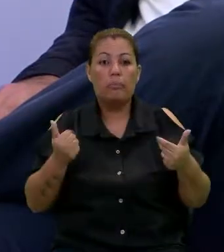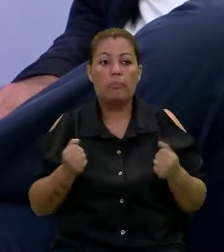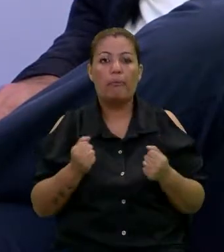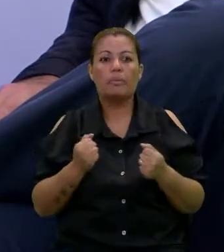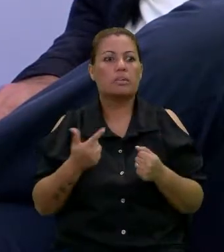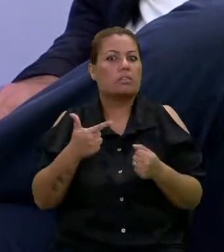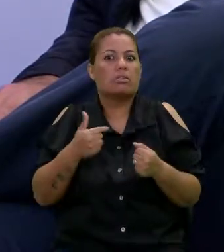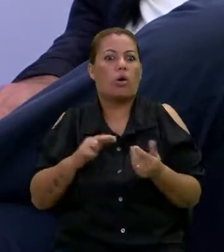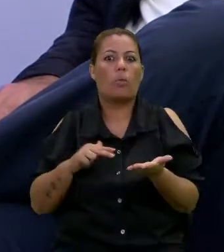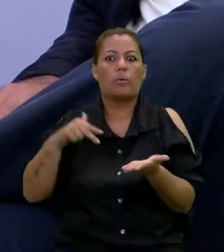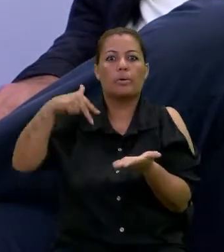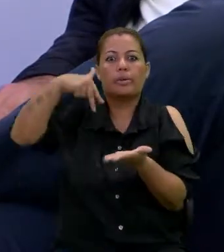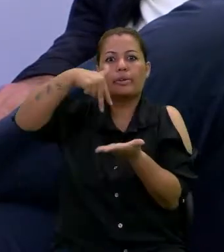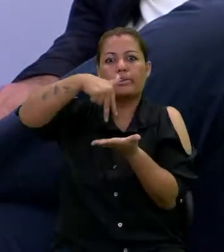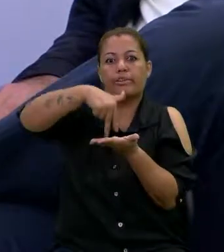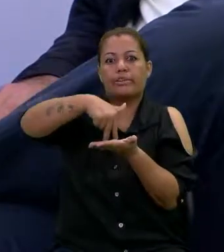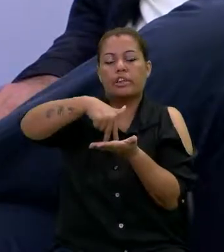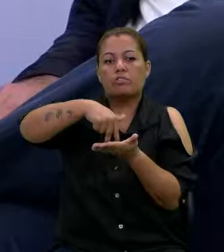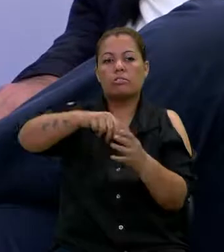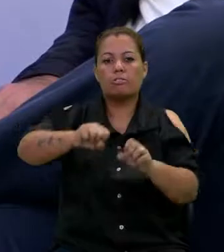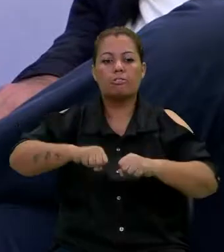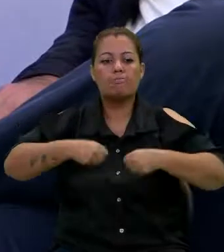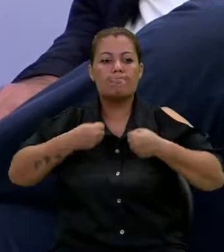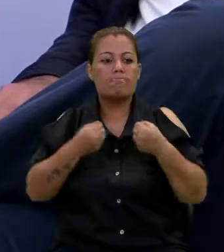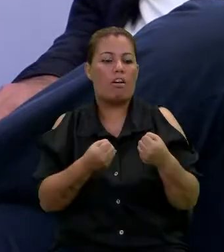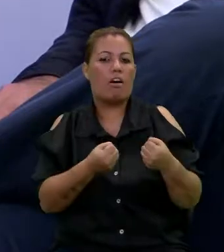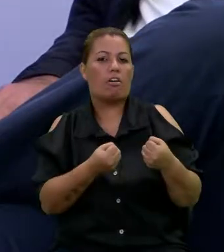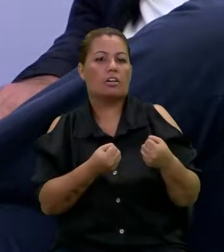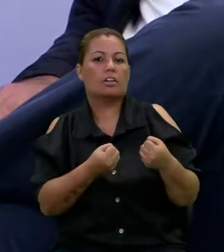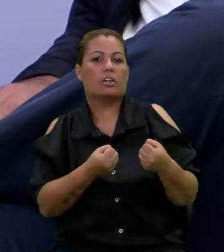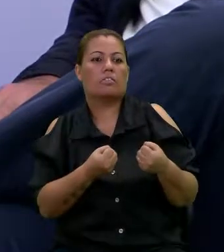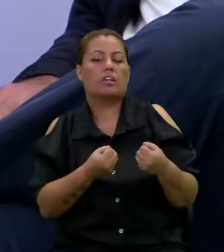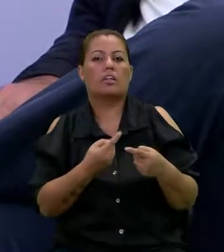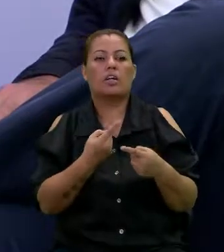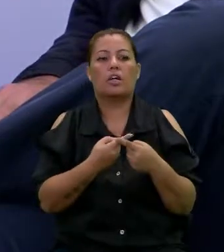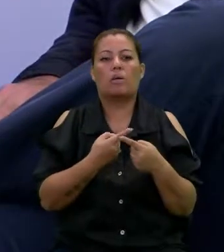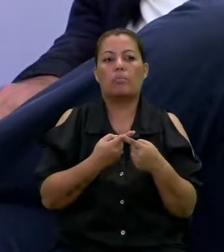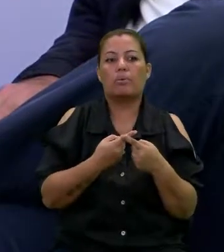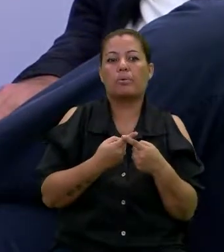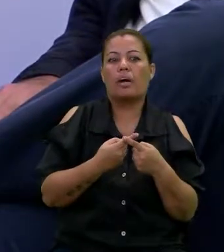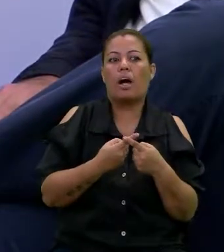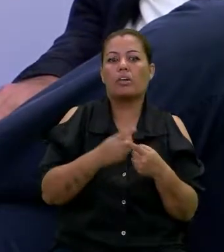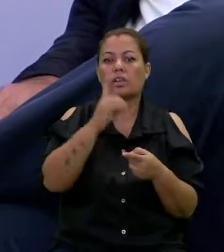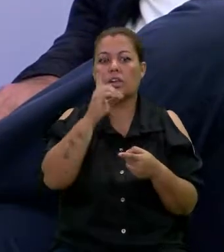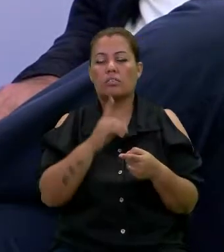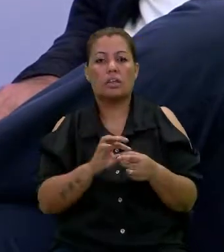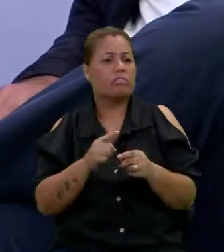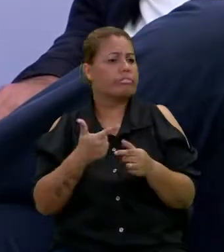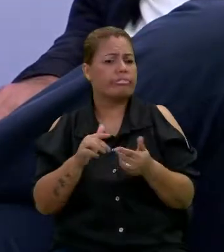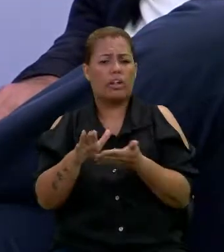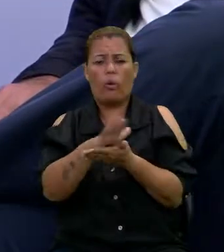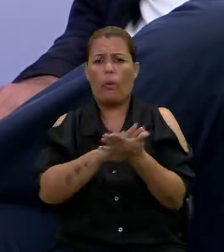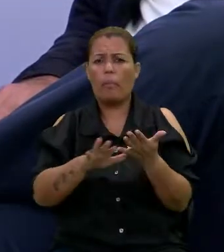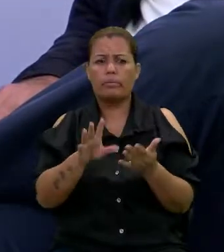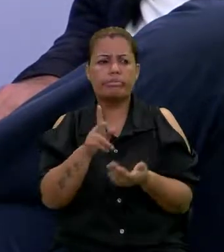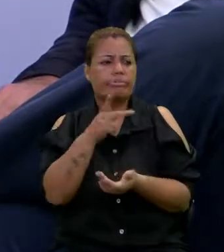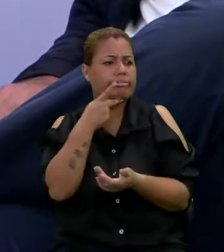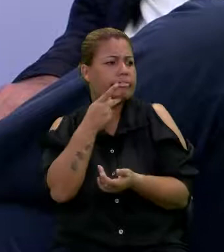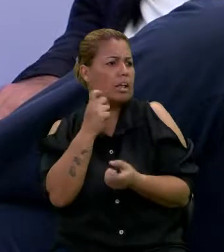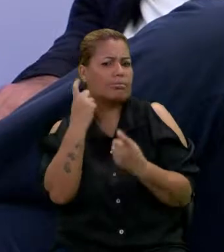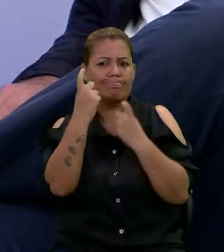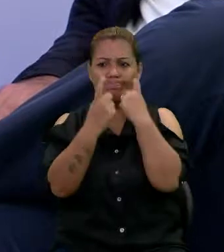se levantar até para se defender, por canto da limitação mais severa. Não têm como falar para se expressar.